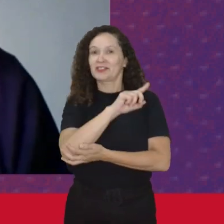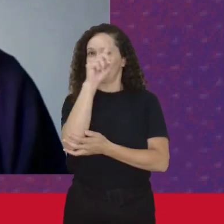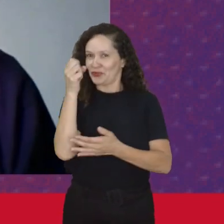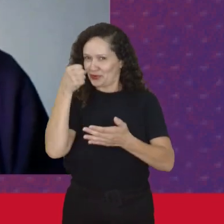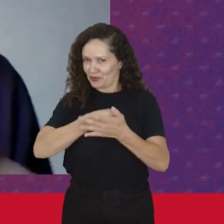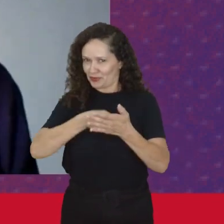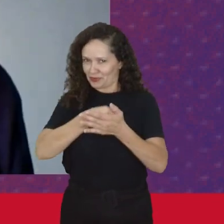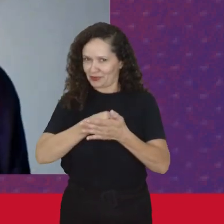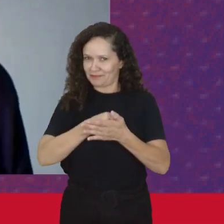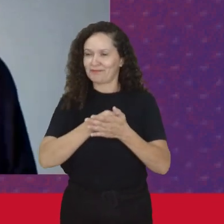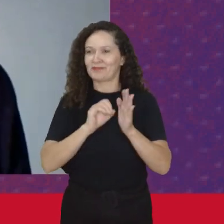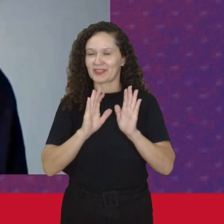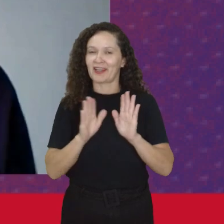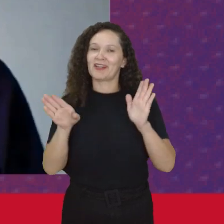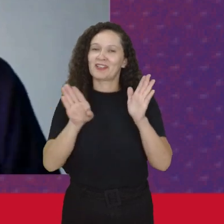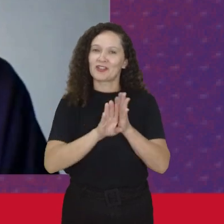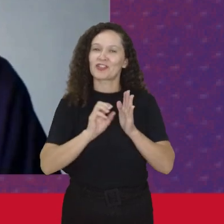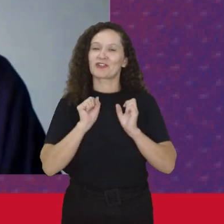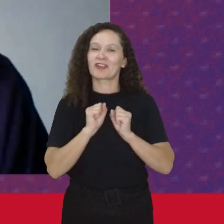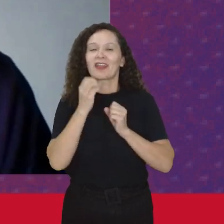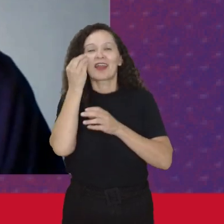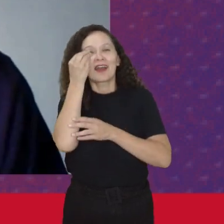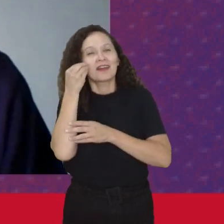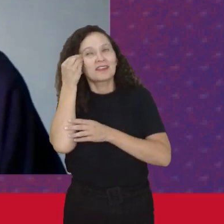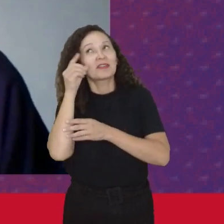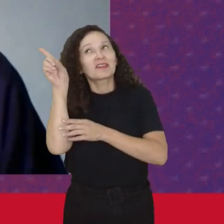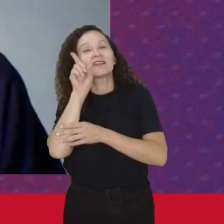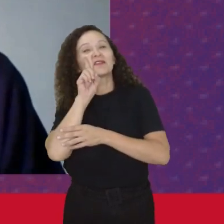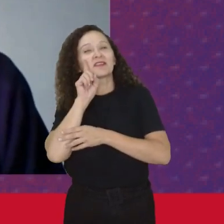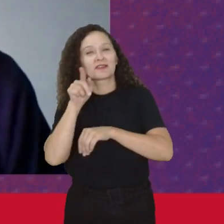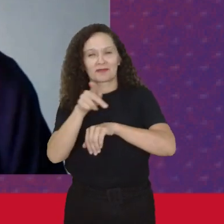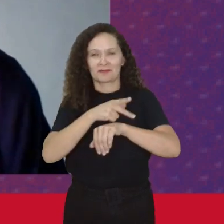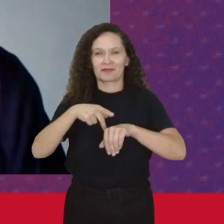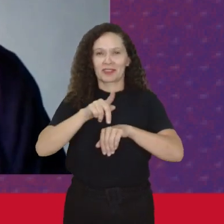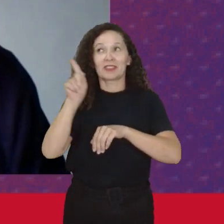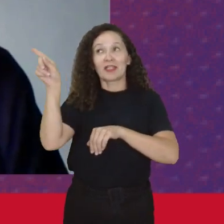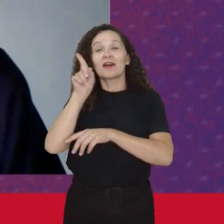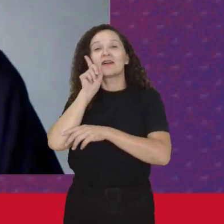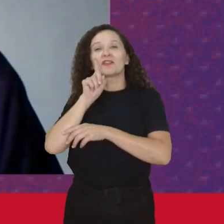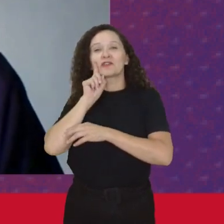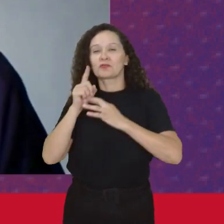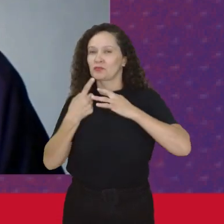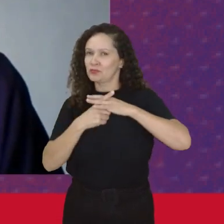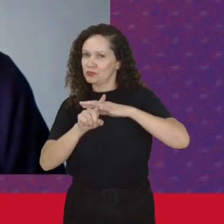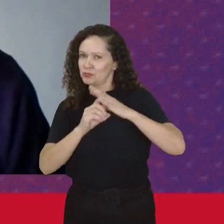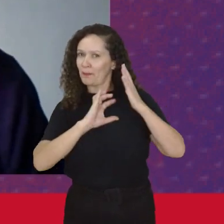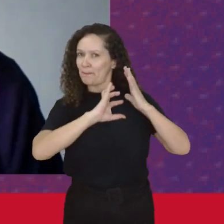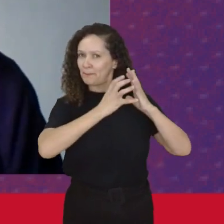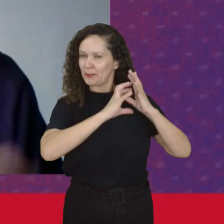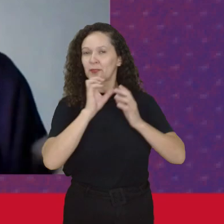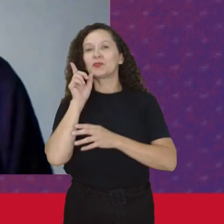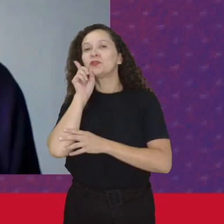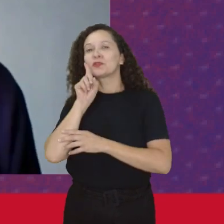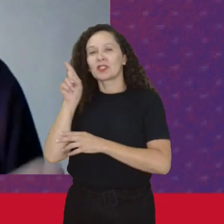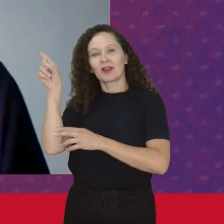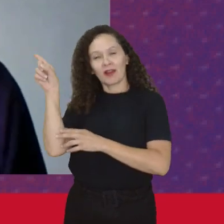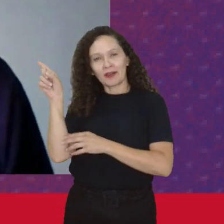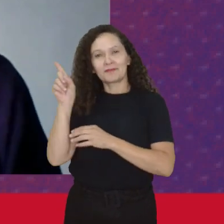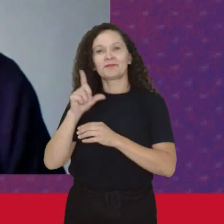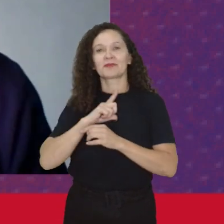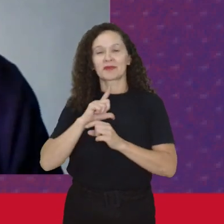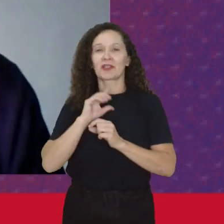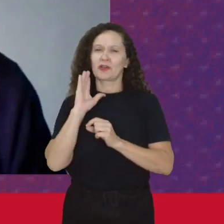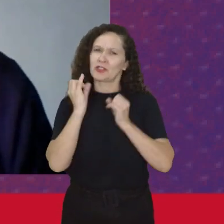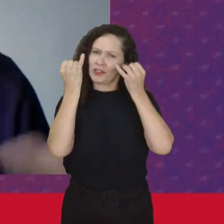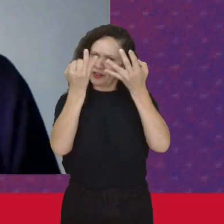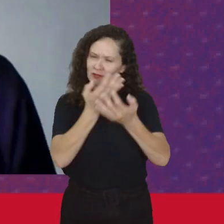luta Aí vem a experiência Dos Estados Unidos E as mulheres Do Partido Socialista Estadunidenses Como eu